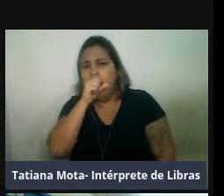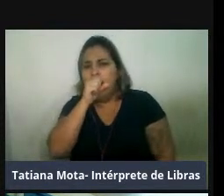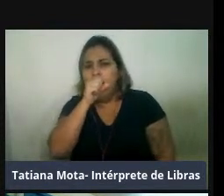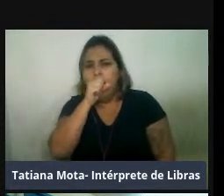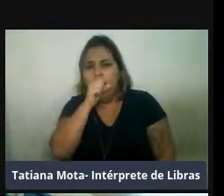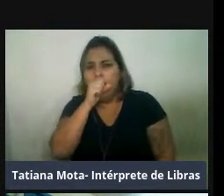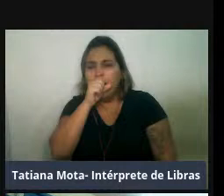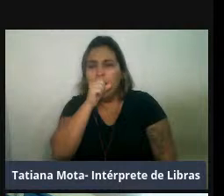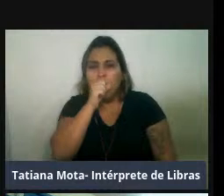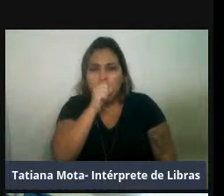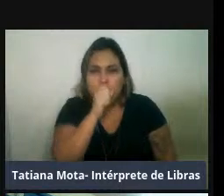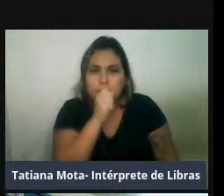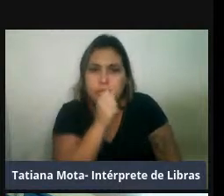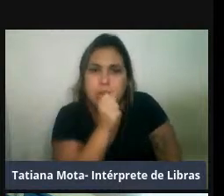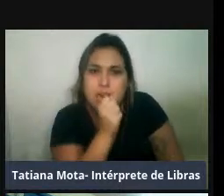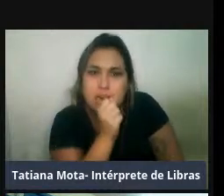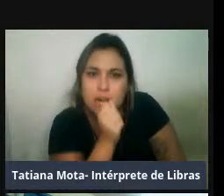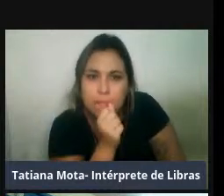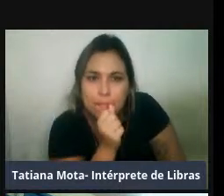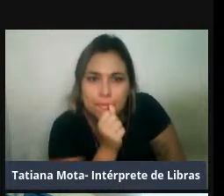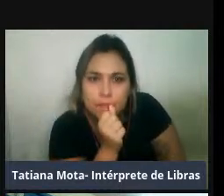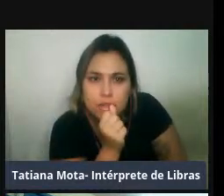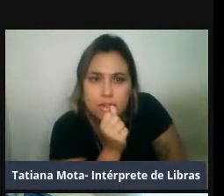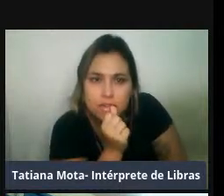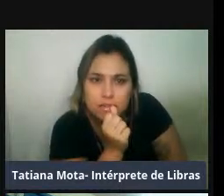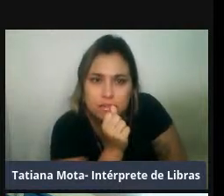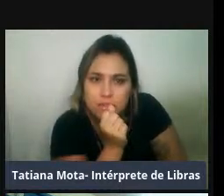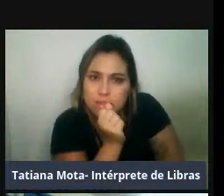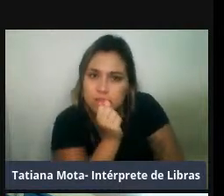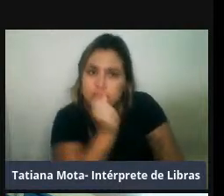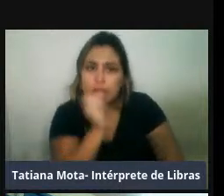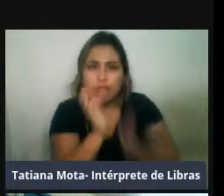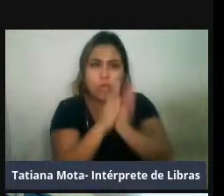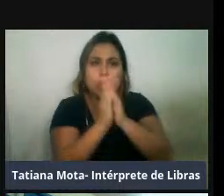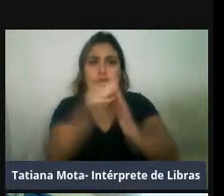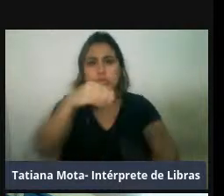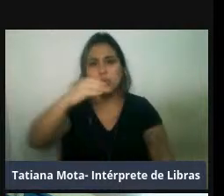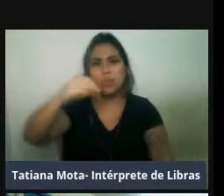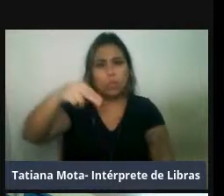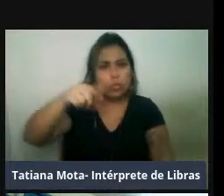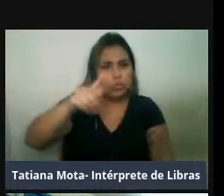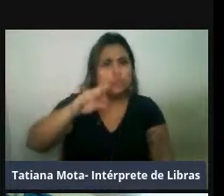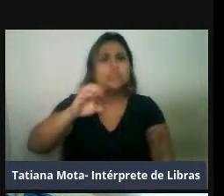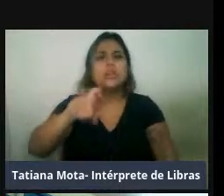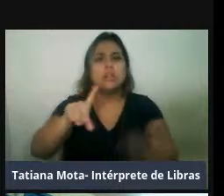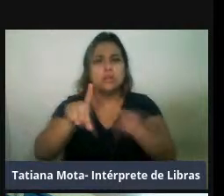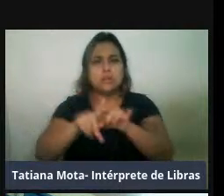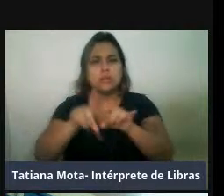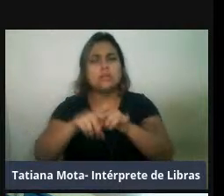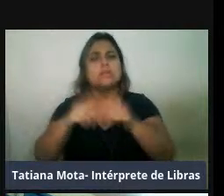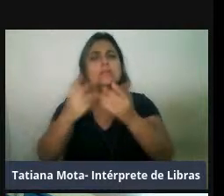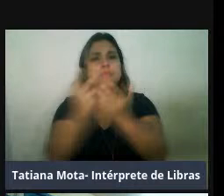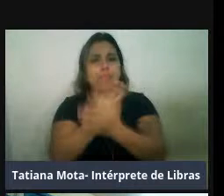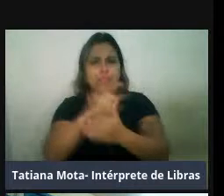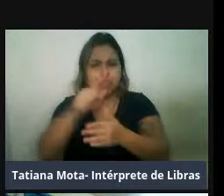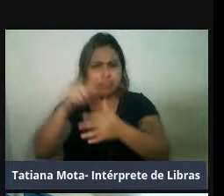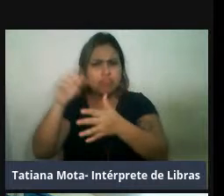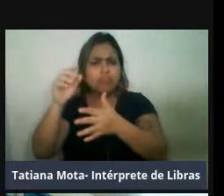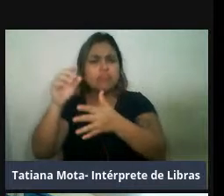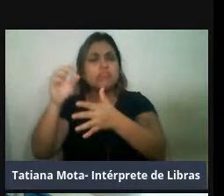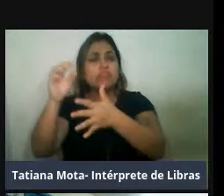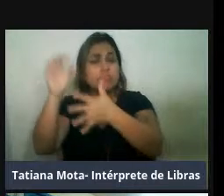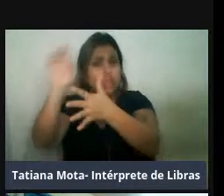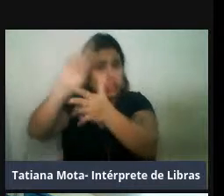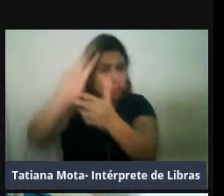As focas monge, né, eu já comentei antes com vocês, a gente tem a monarcus tropicalis, que foi aquela espécie extinta, mas temos ainda duas